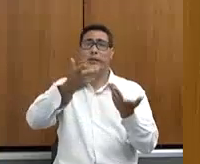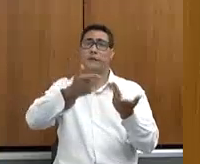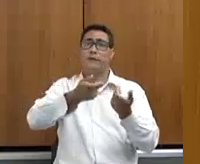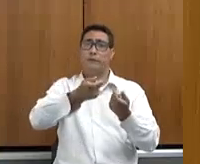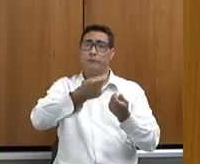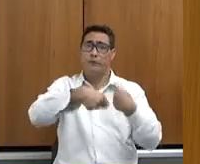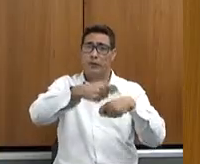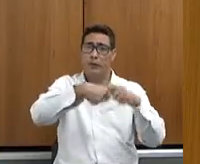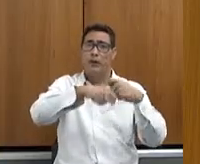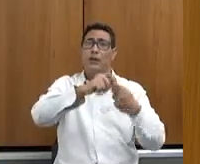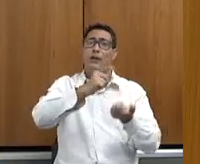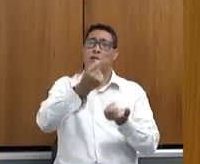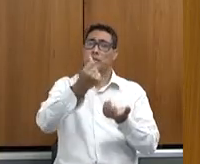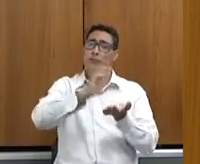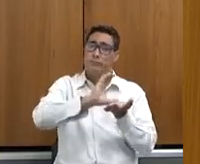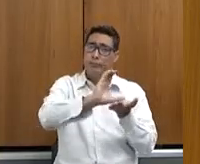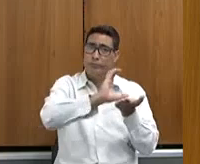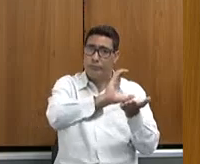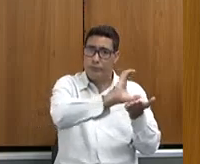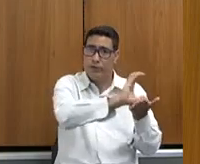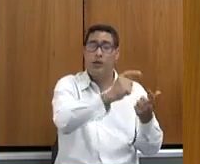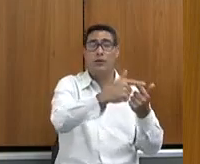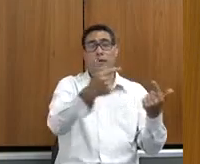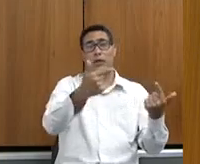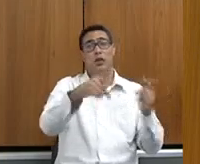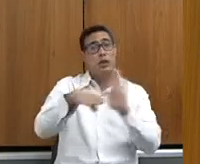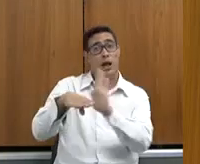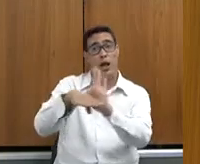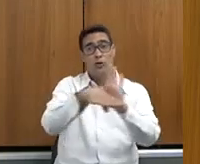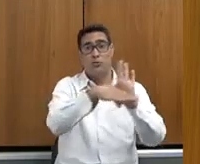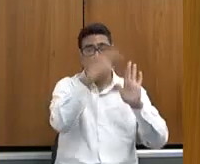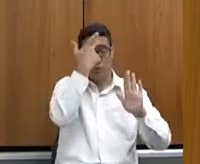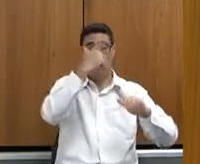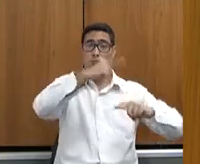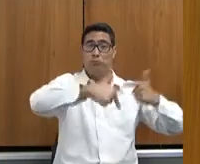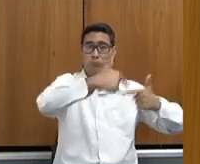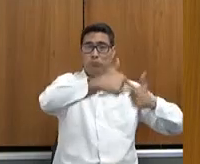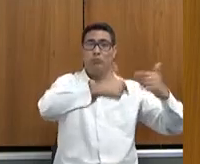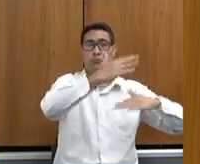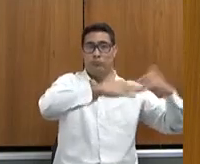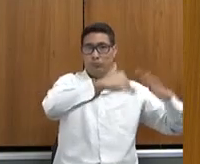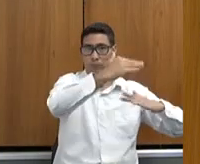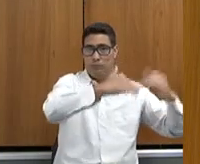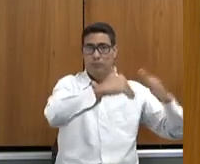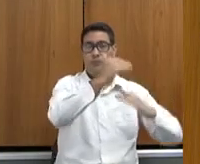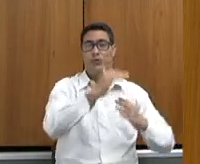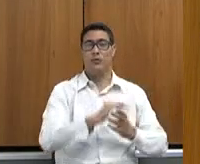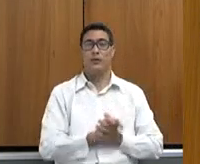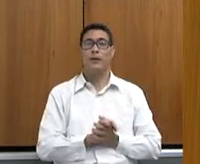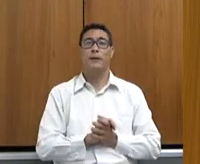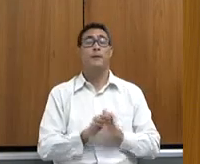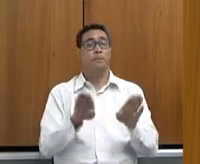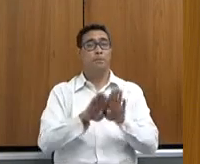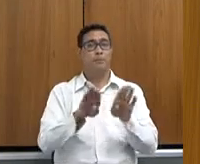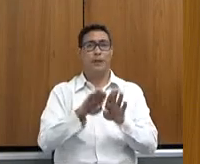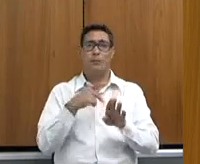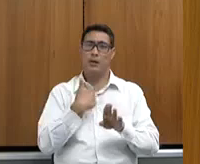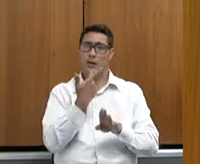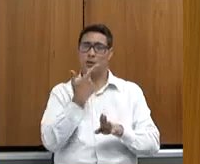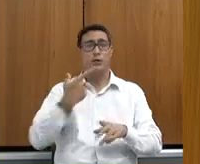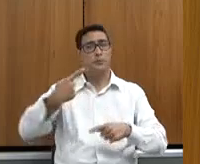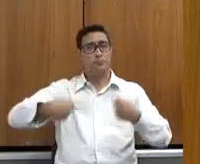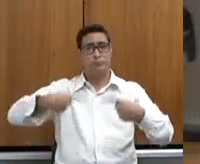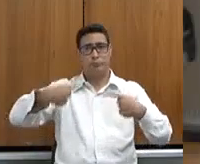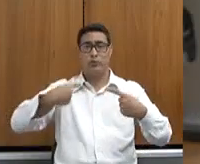formas de atender esses produtores. E aqui, o que nós discutimos lá no café, na Feira